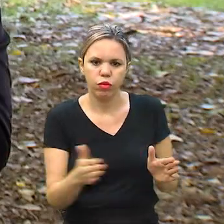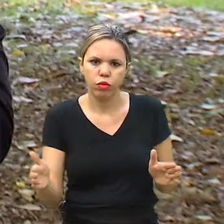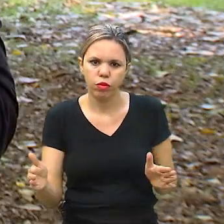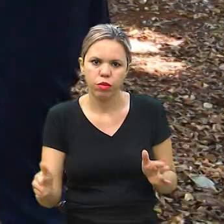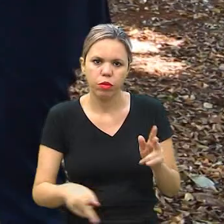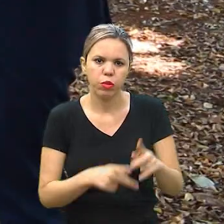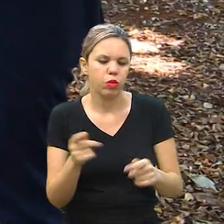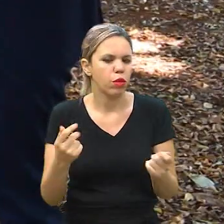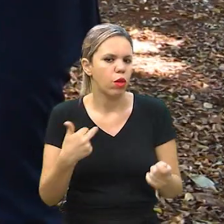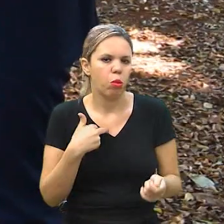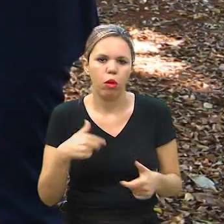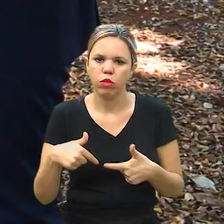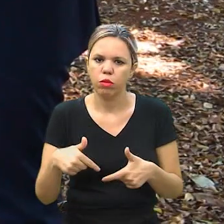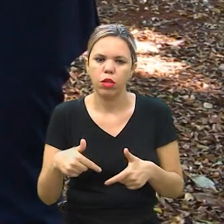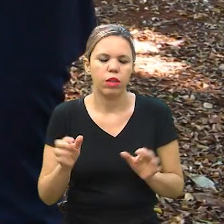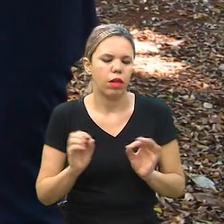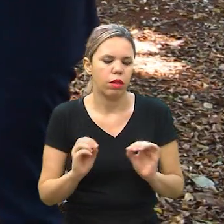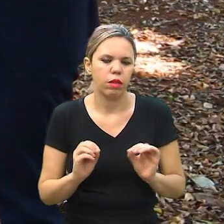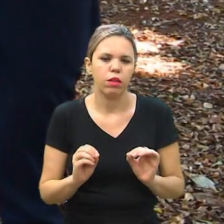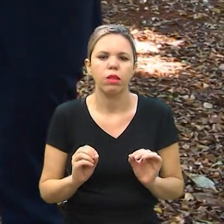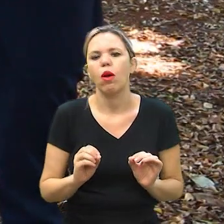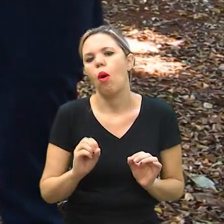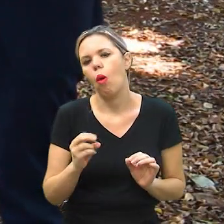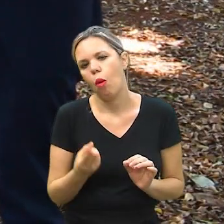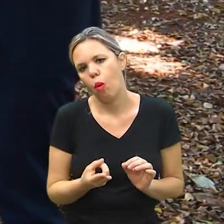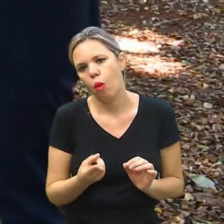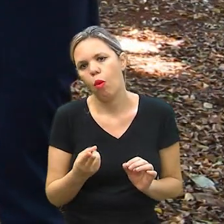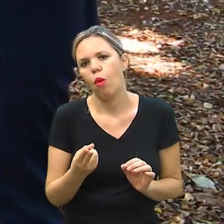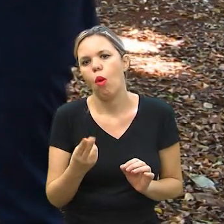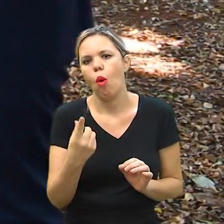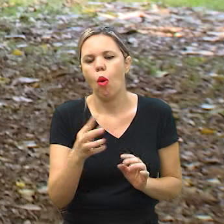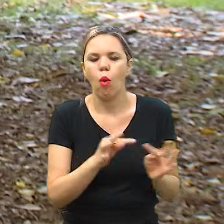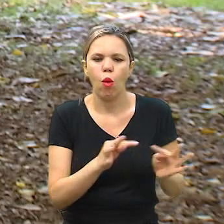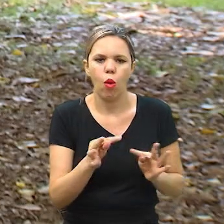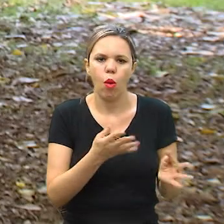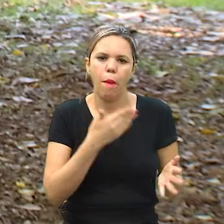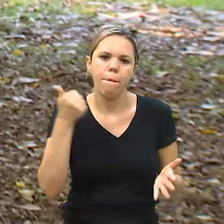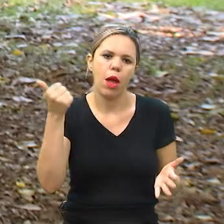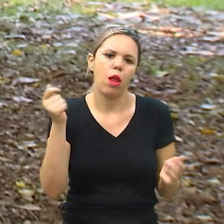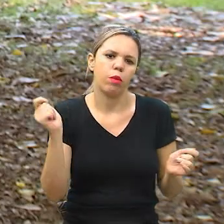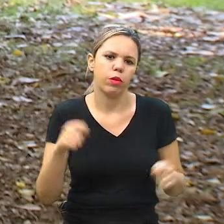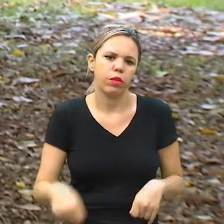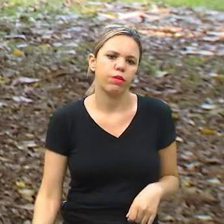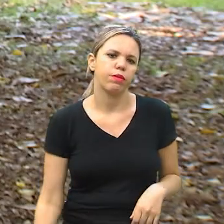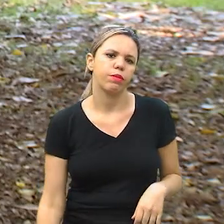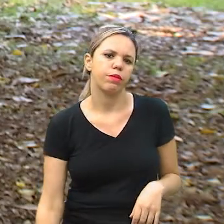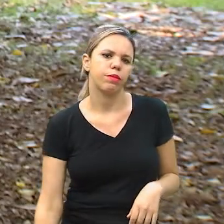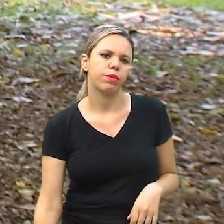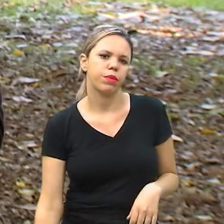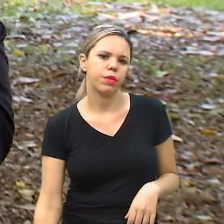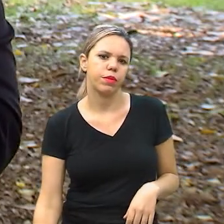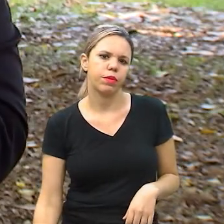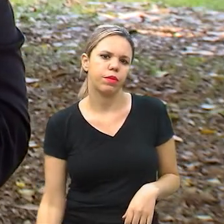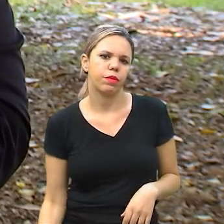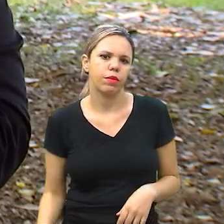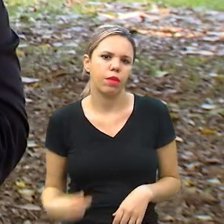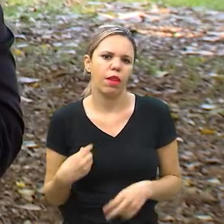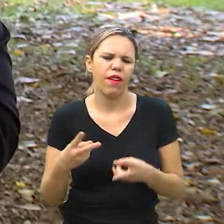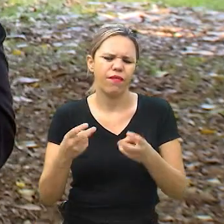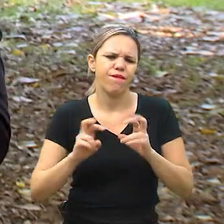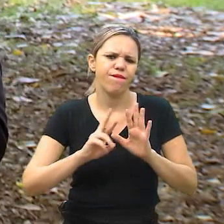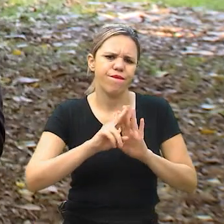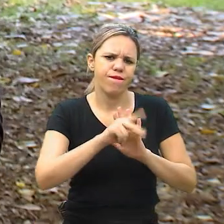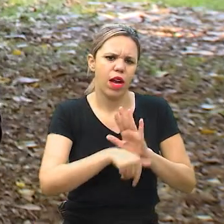ela está incapacitada de produzir, seja para poder buscar o tratamento mais diferenciado possível. Então, a gente vê N